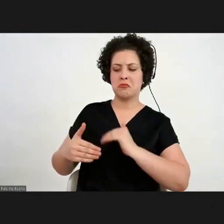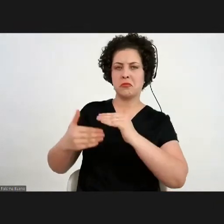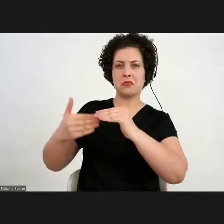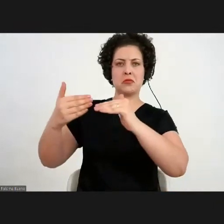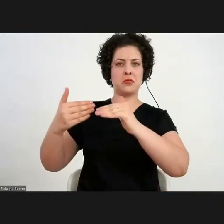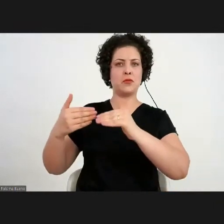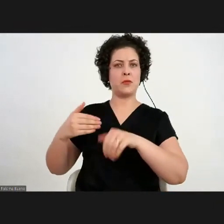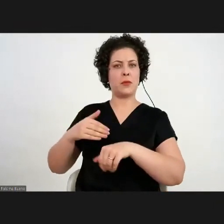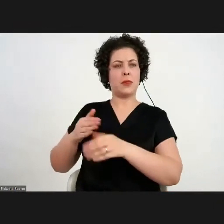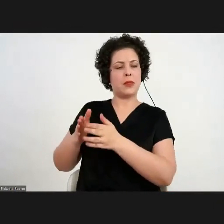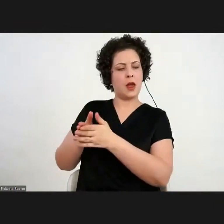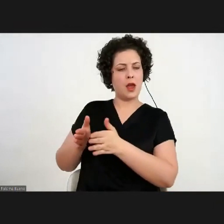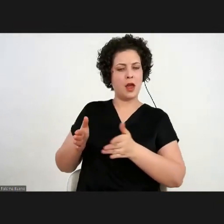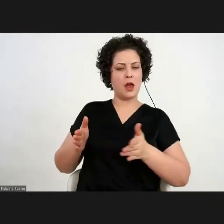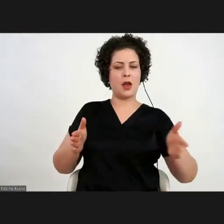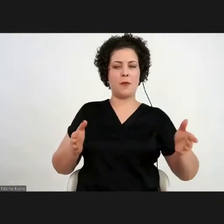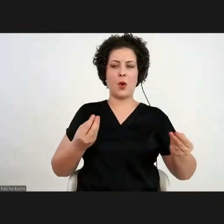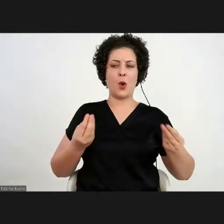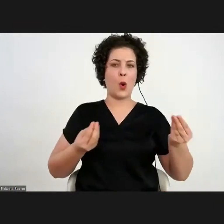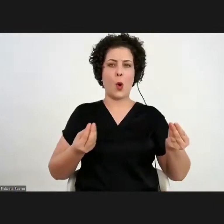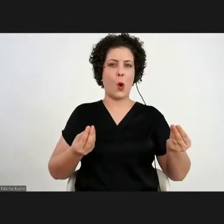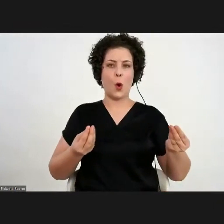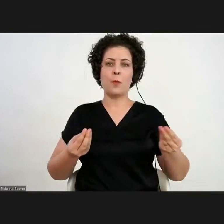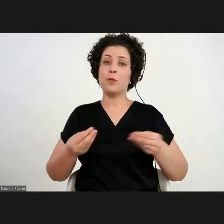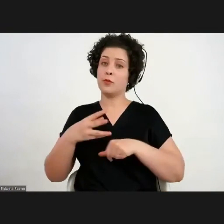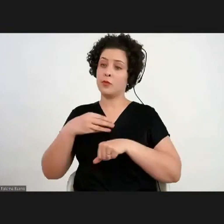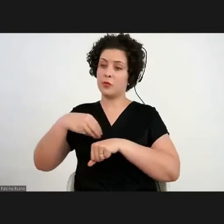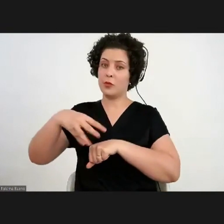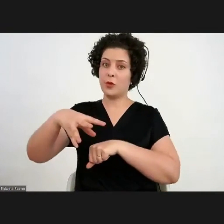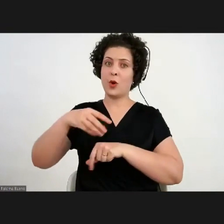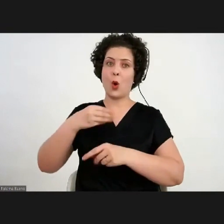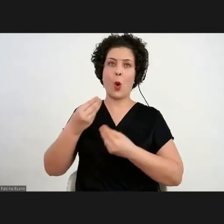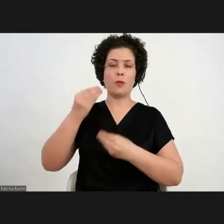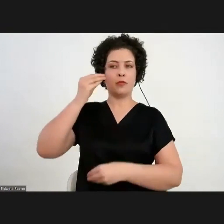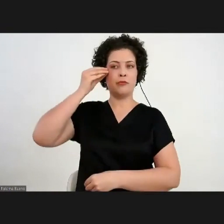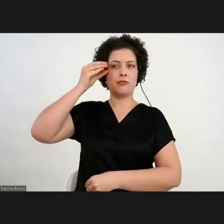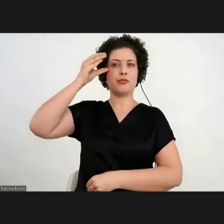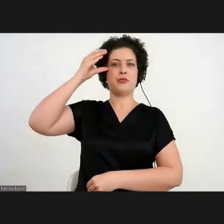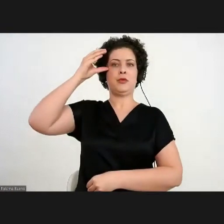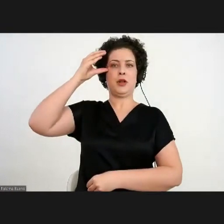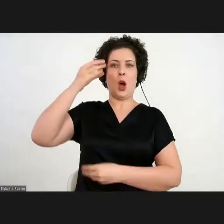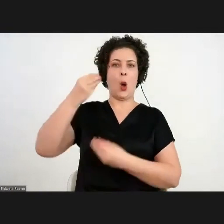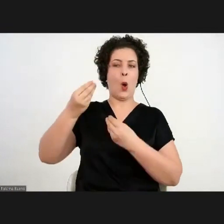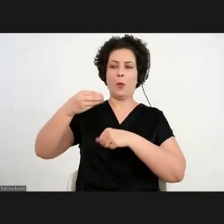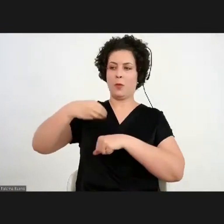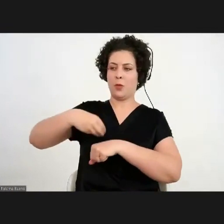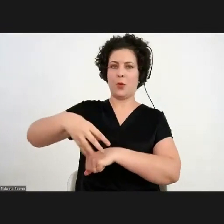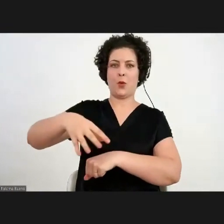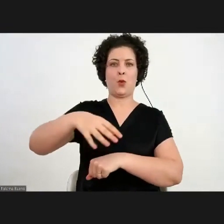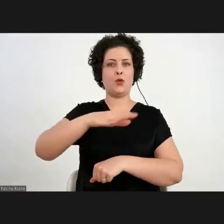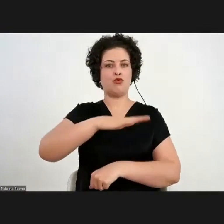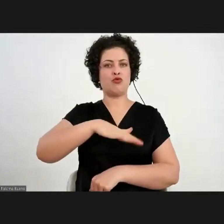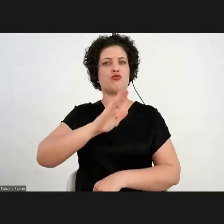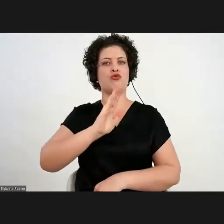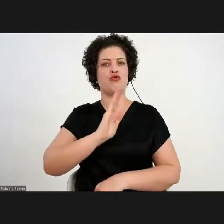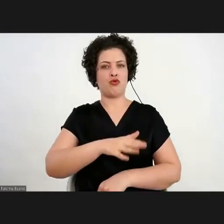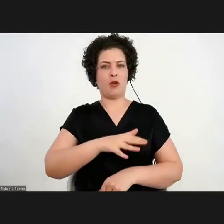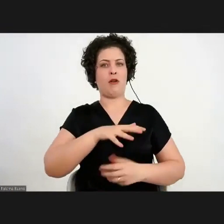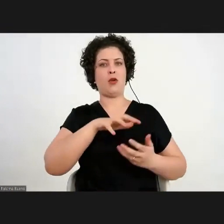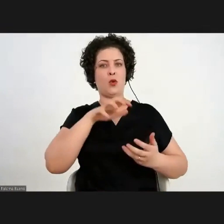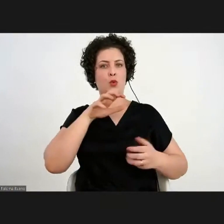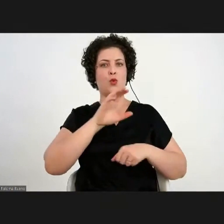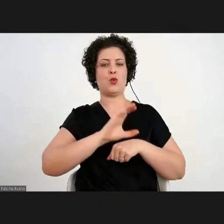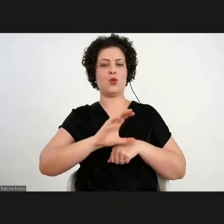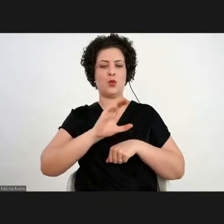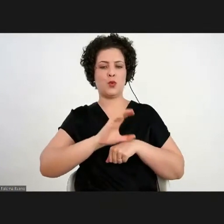longo do tempo, como compartilhar de saberes com os adultos que participam do curso, porque